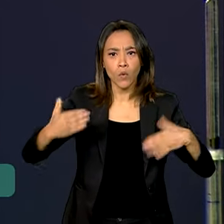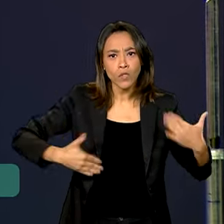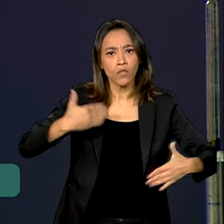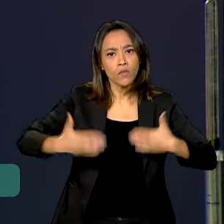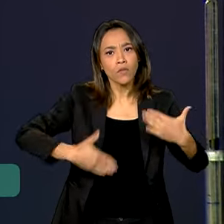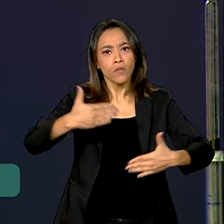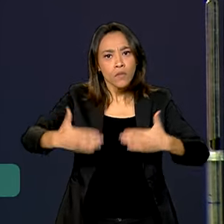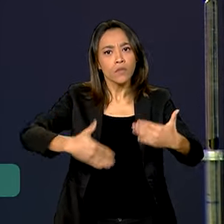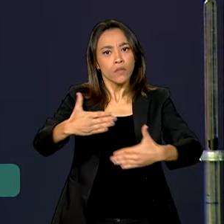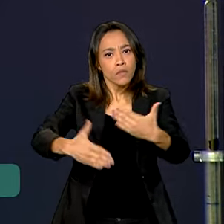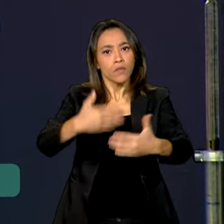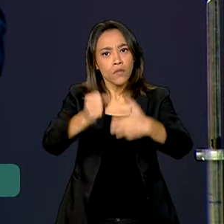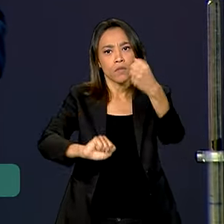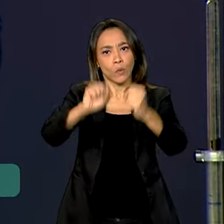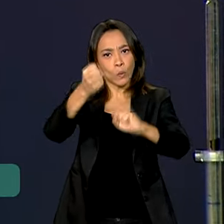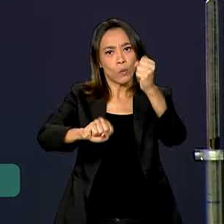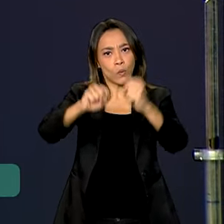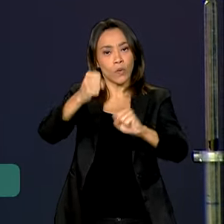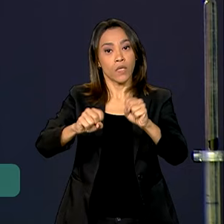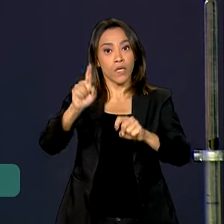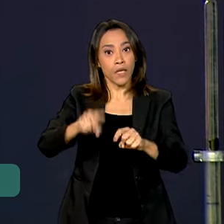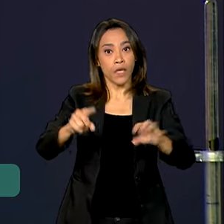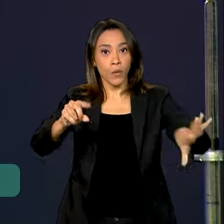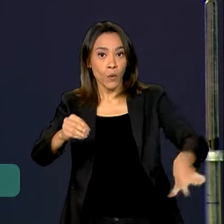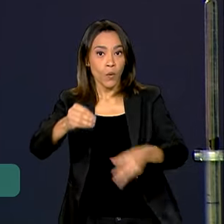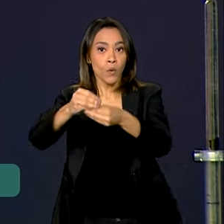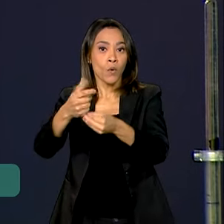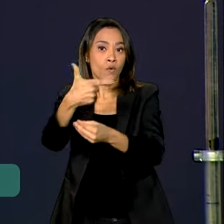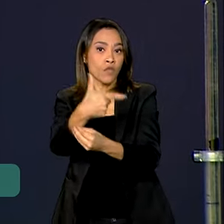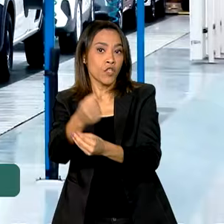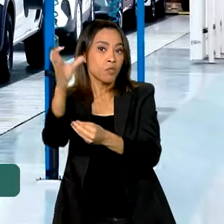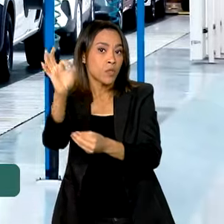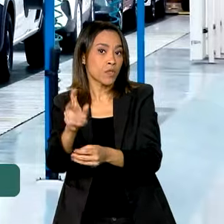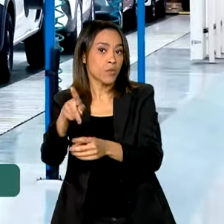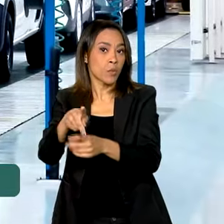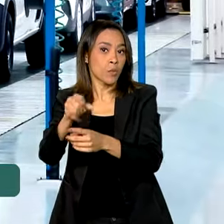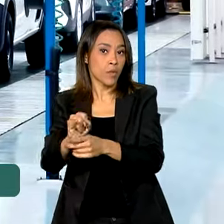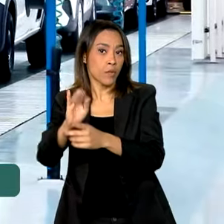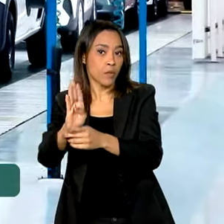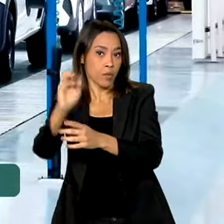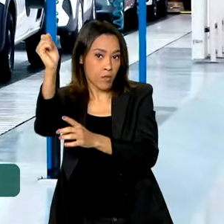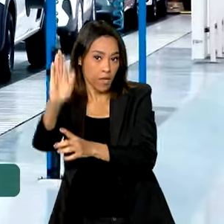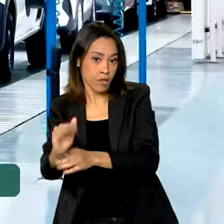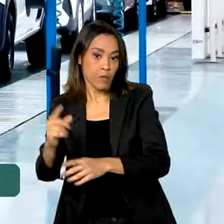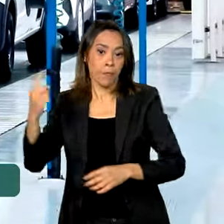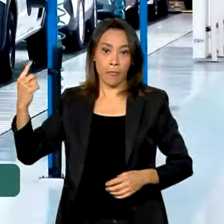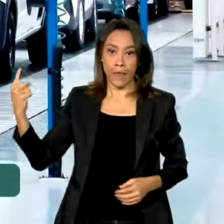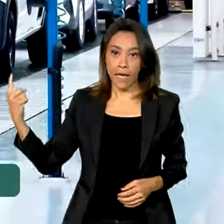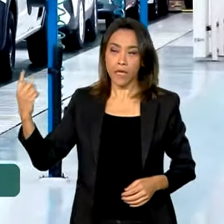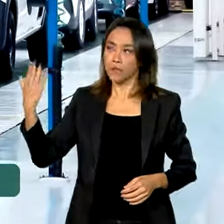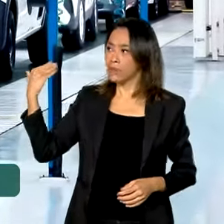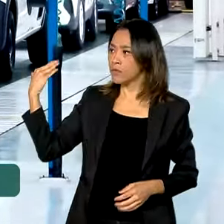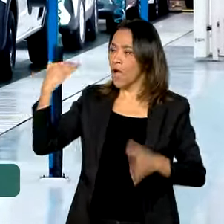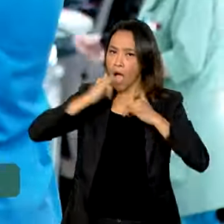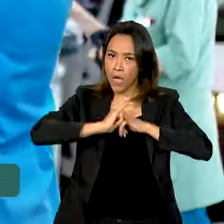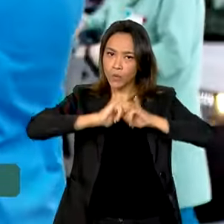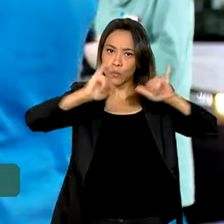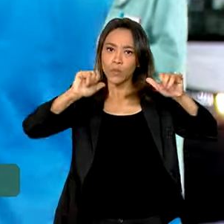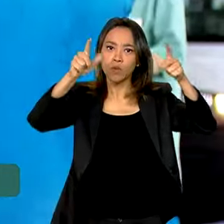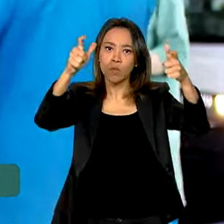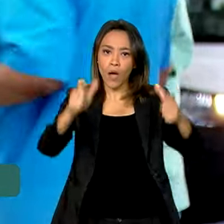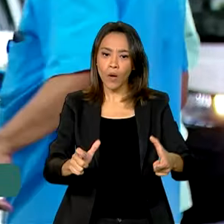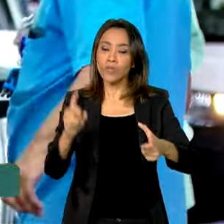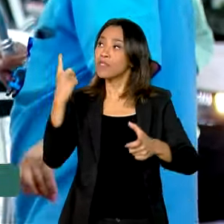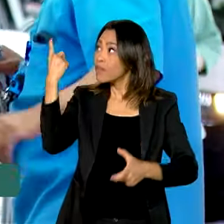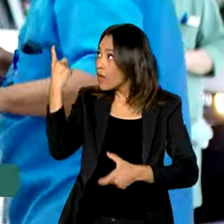que representa 20% do PIB industrial brasileiro. O anúncio foi feito na unidade Anchieta da